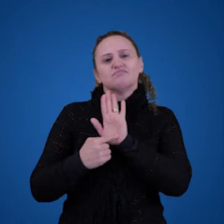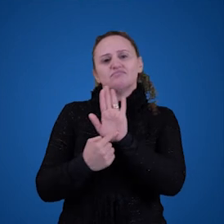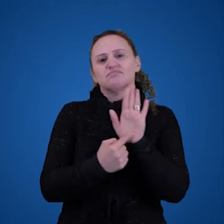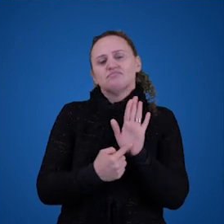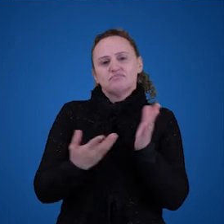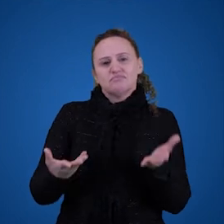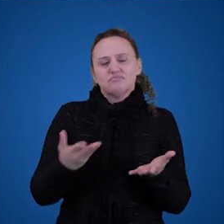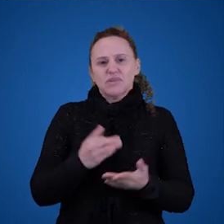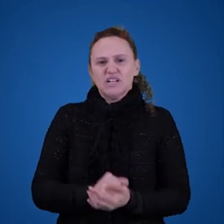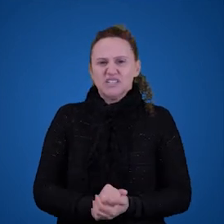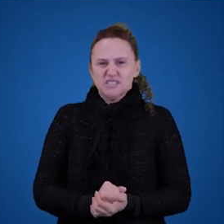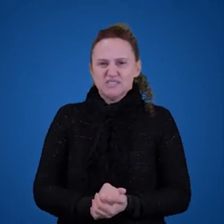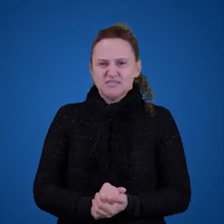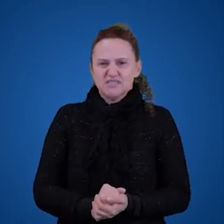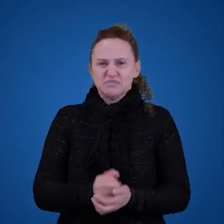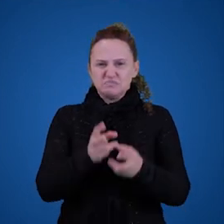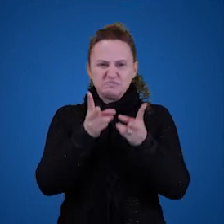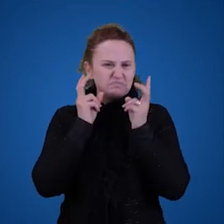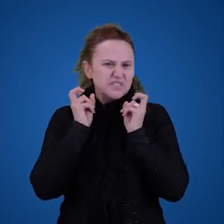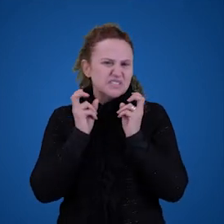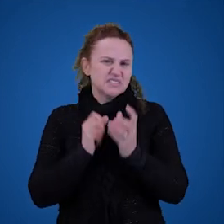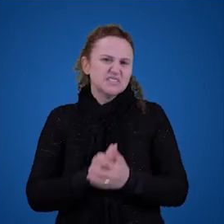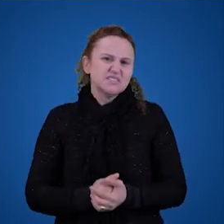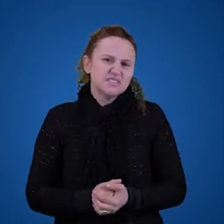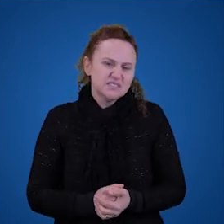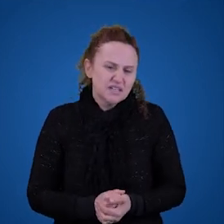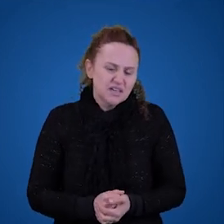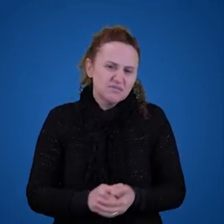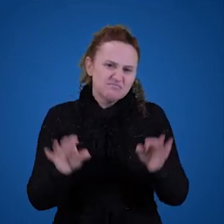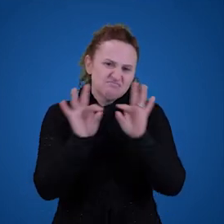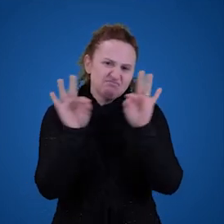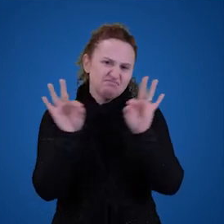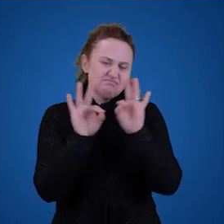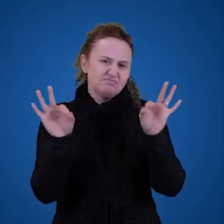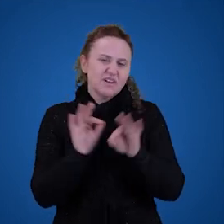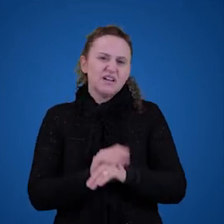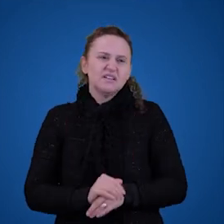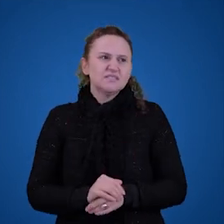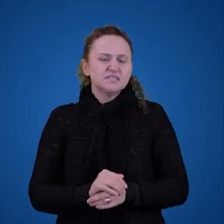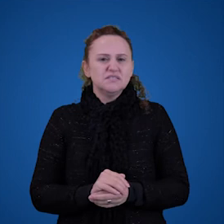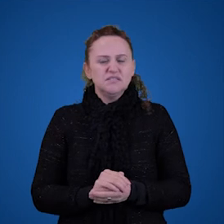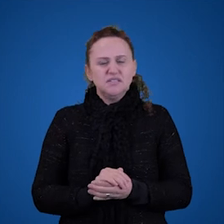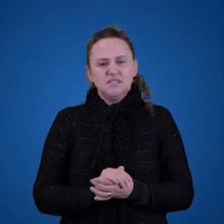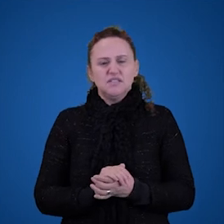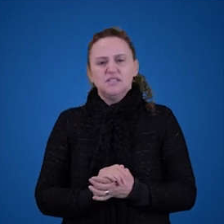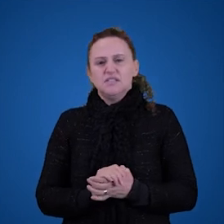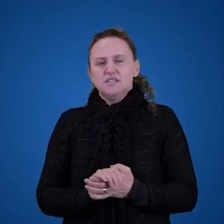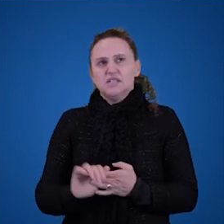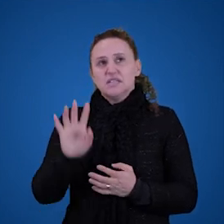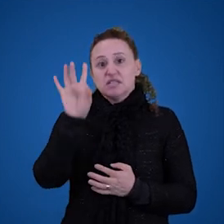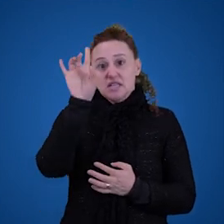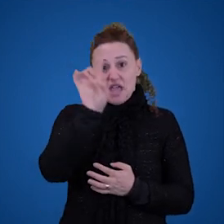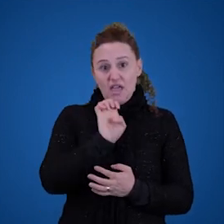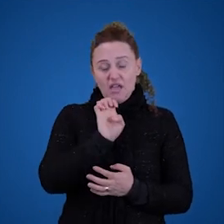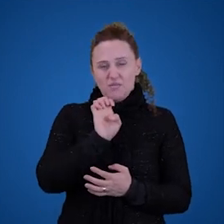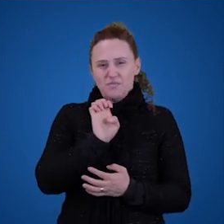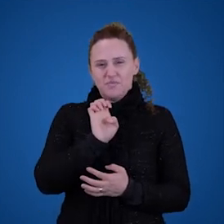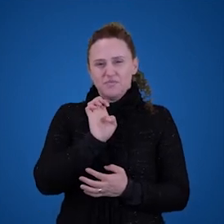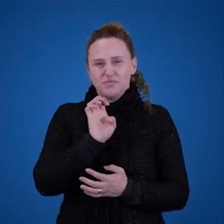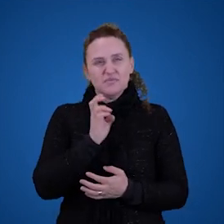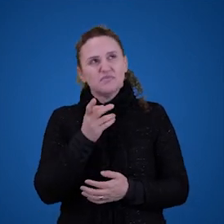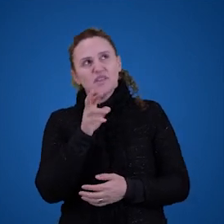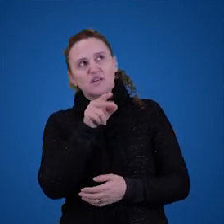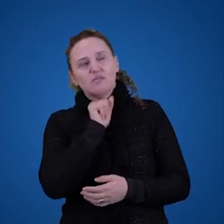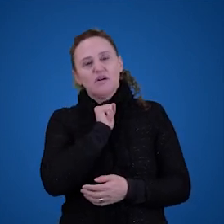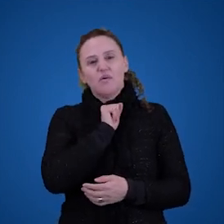reparem que esse E no meio é um E de identidade como se eu dissesse assim o professor Bruno não é o